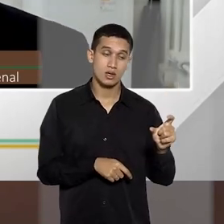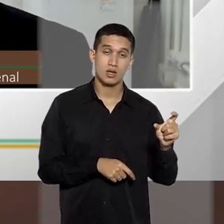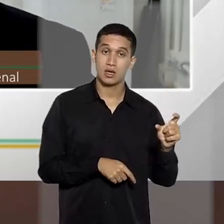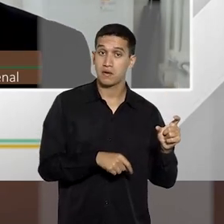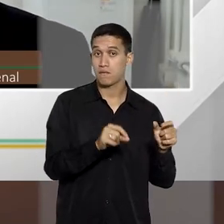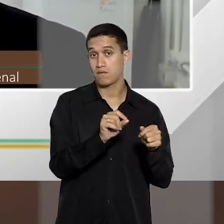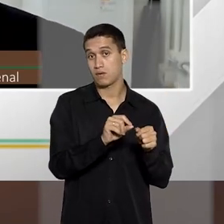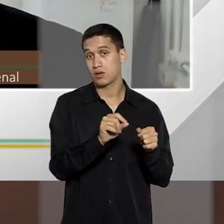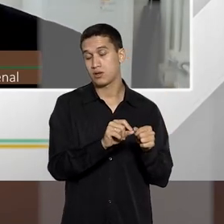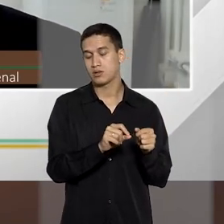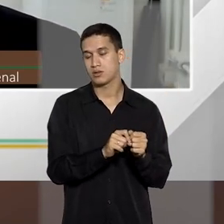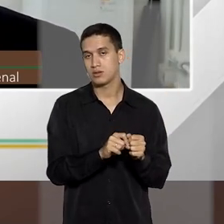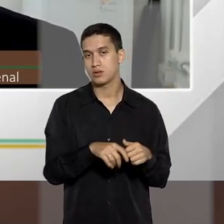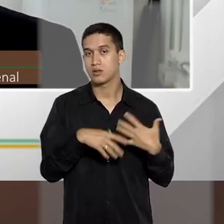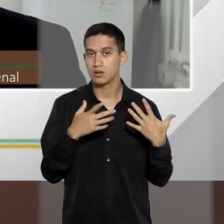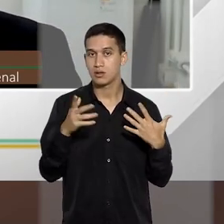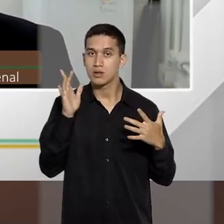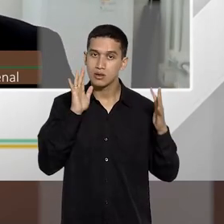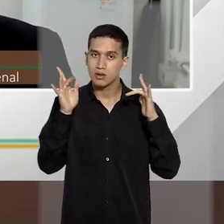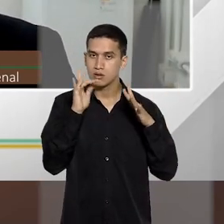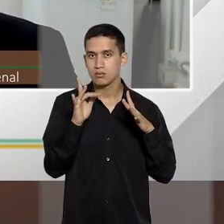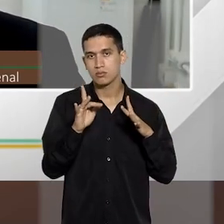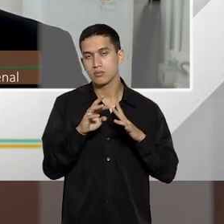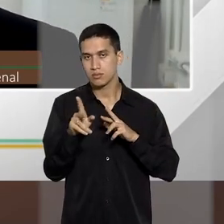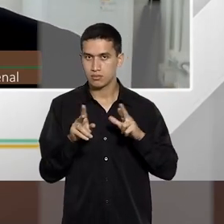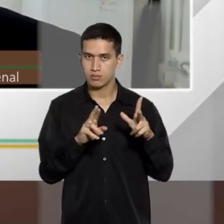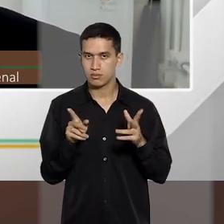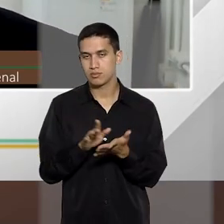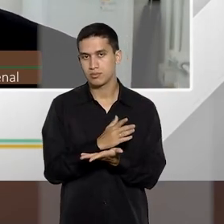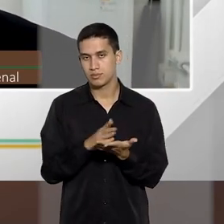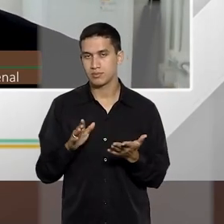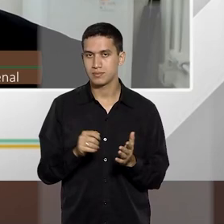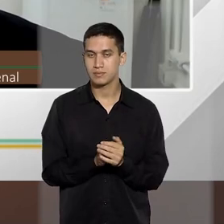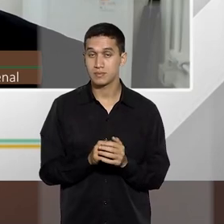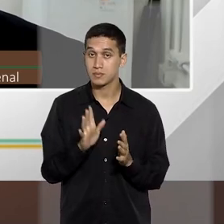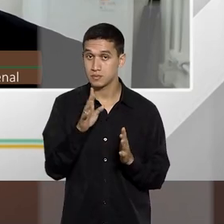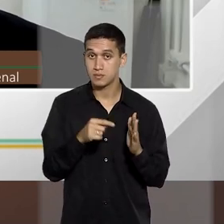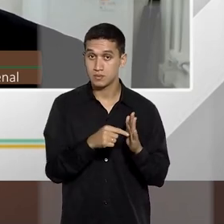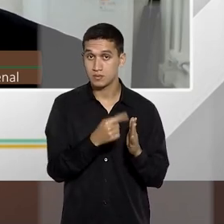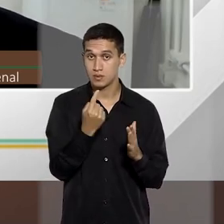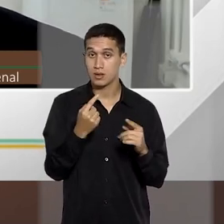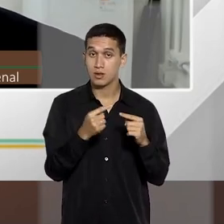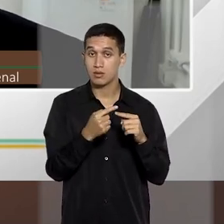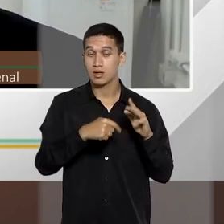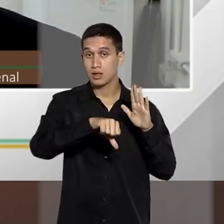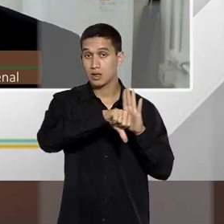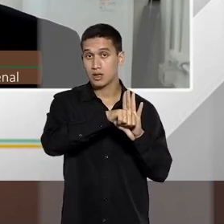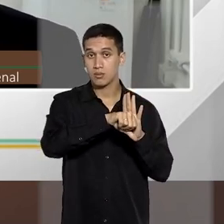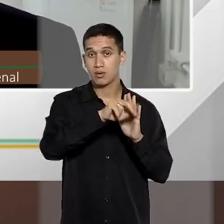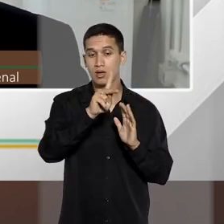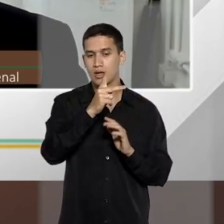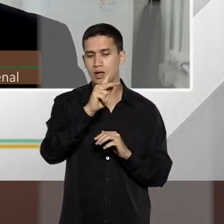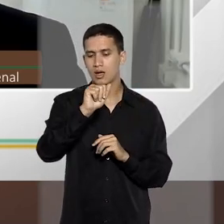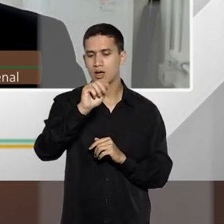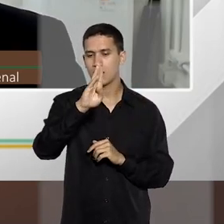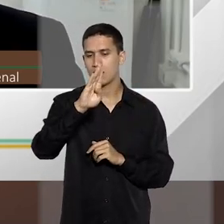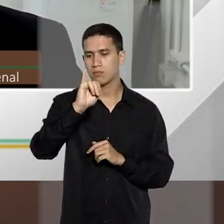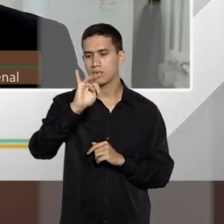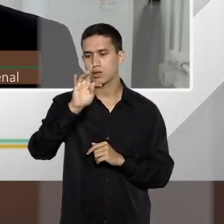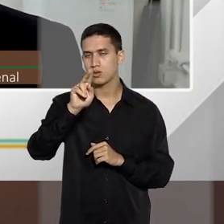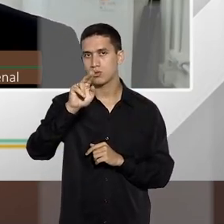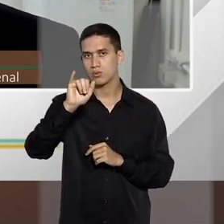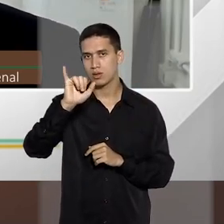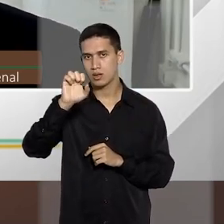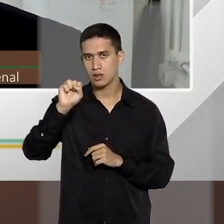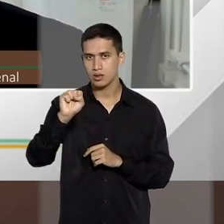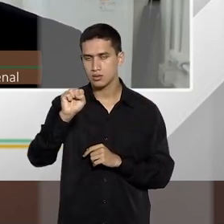Mas aí, estamos falando de fenômenos diferentes. Primeiro, fala-se nos crimes habituais ou tipos habituais, que são